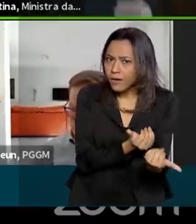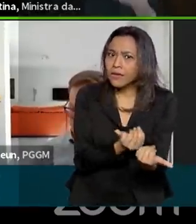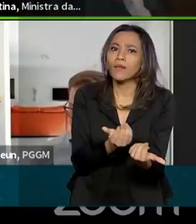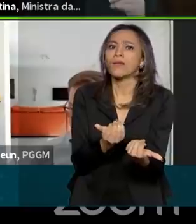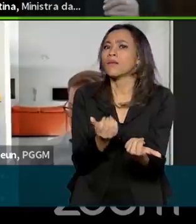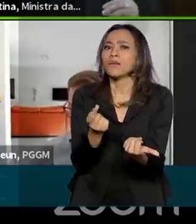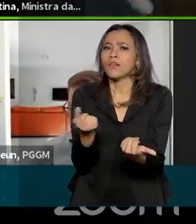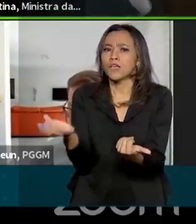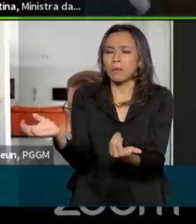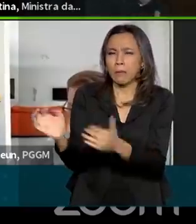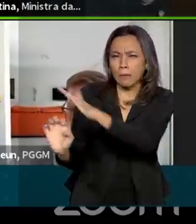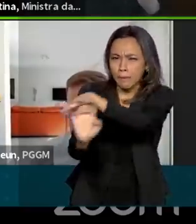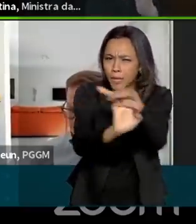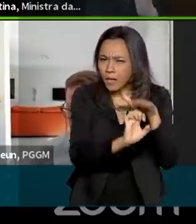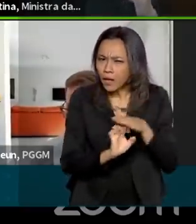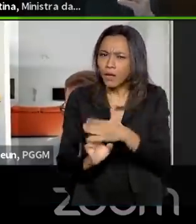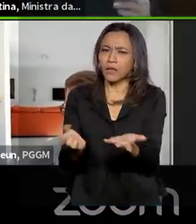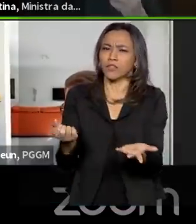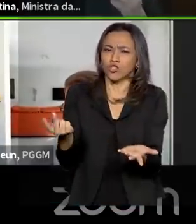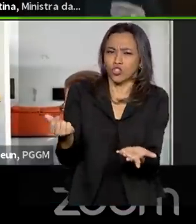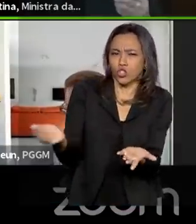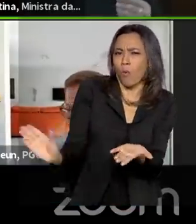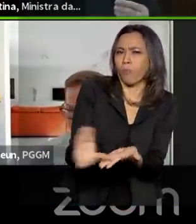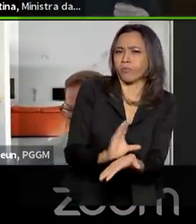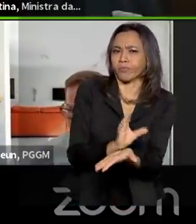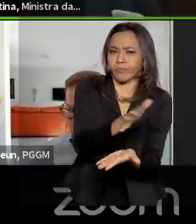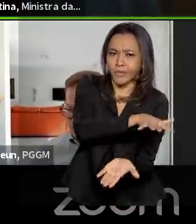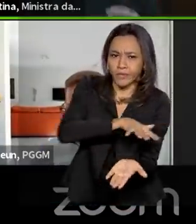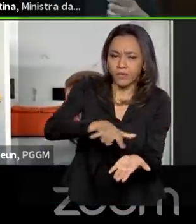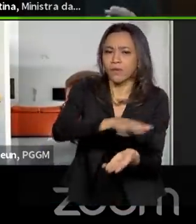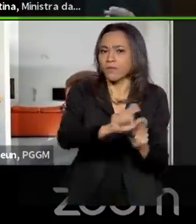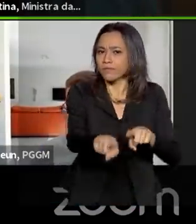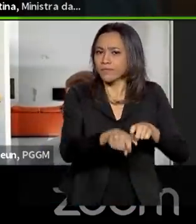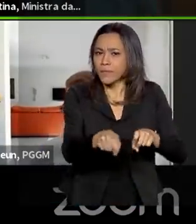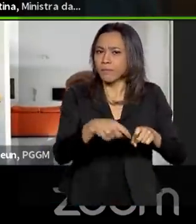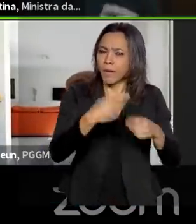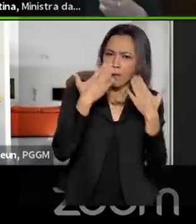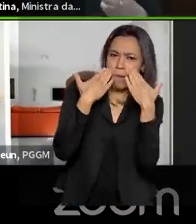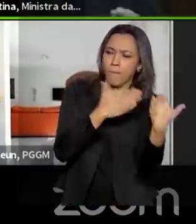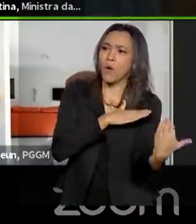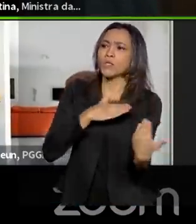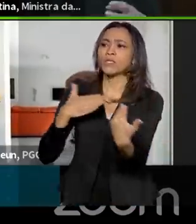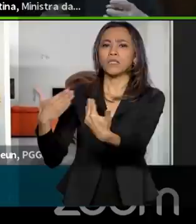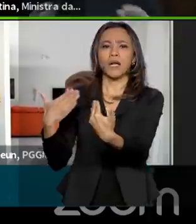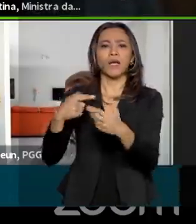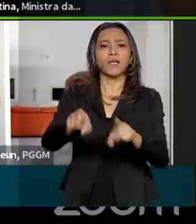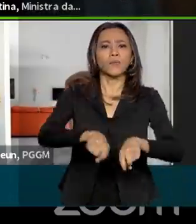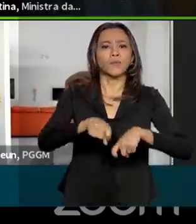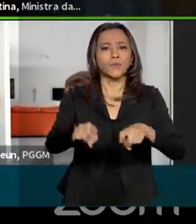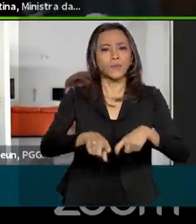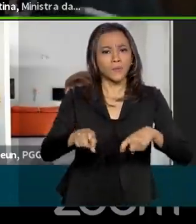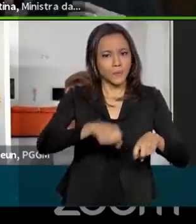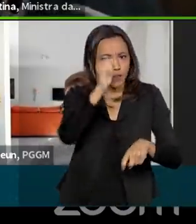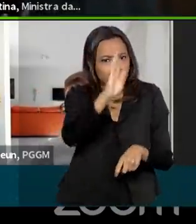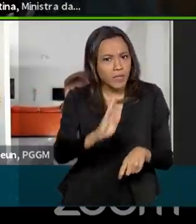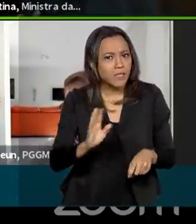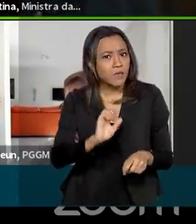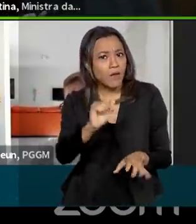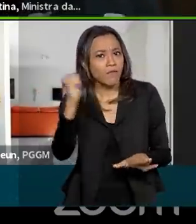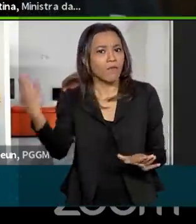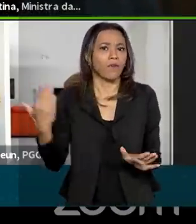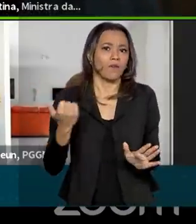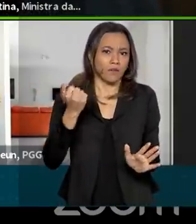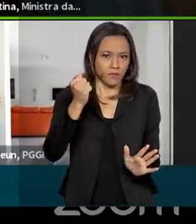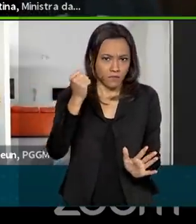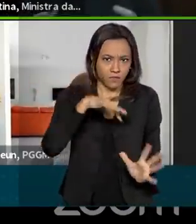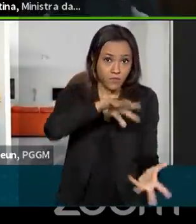principalmente nesses investimentos de ponta, que vão mostrar também a imagem da agricultura, da agropecuária brasileira lá fora.